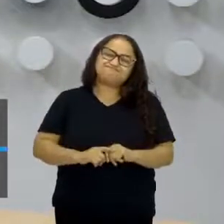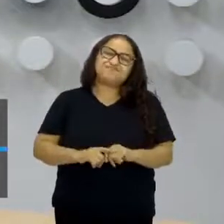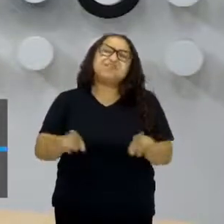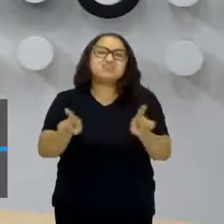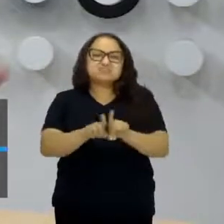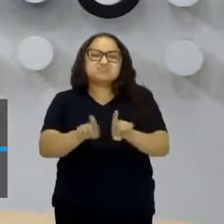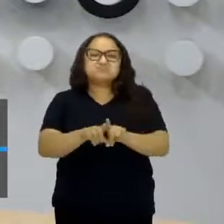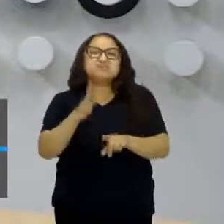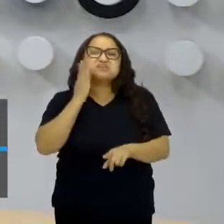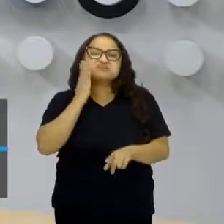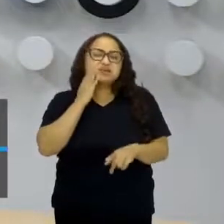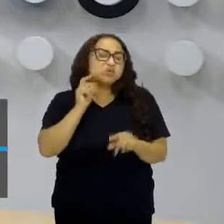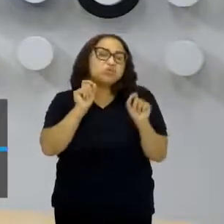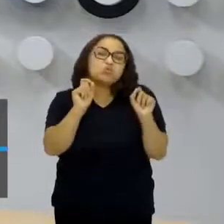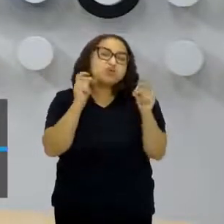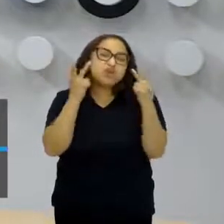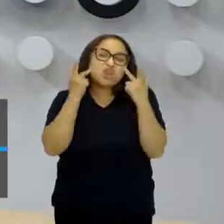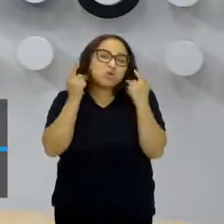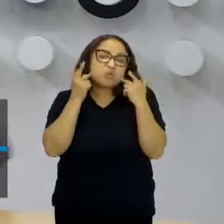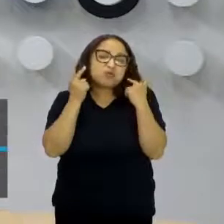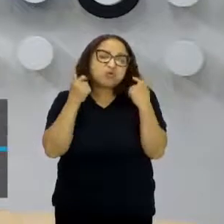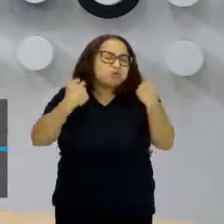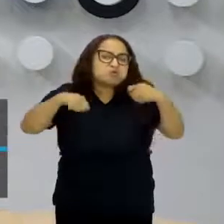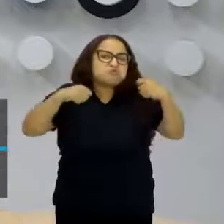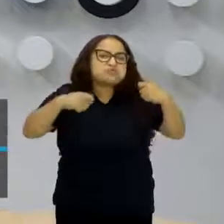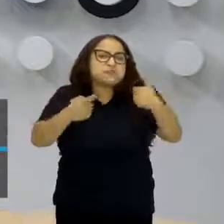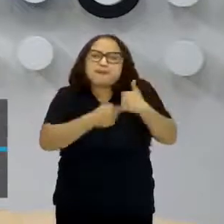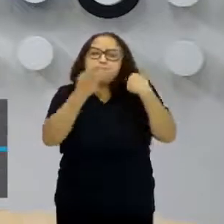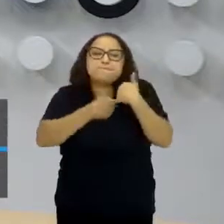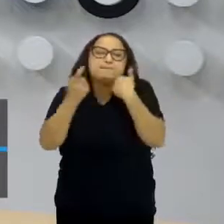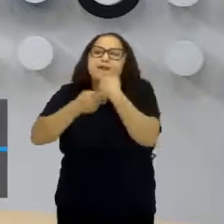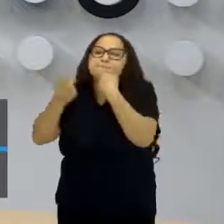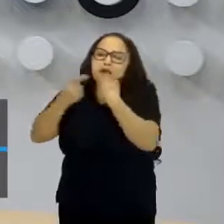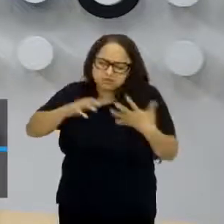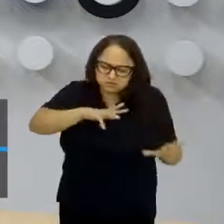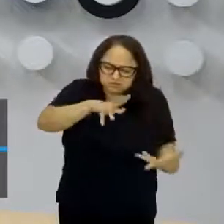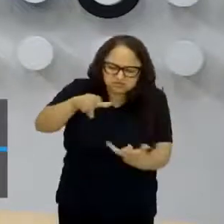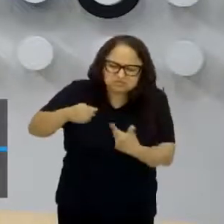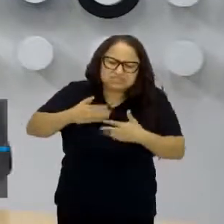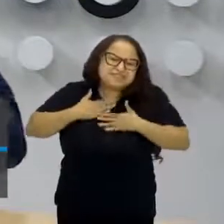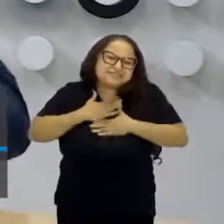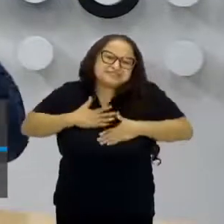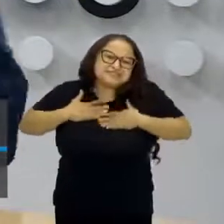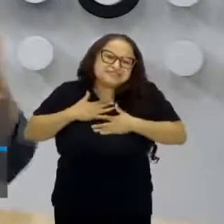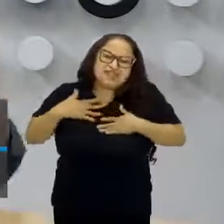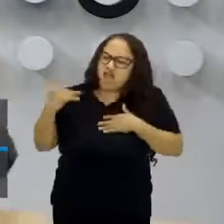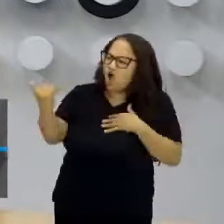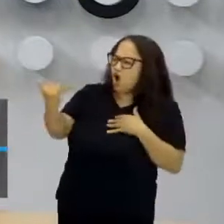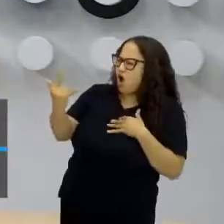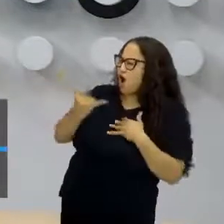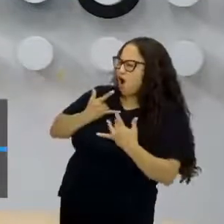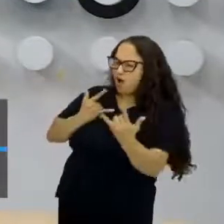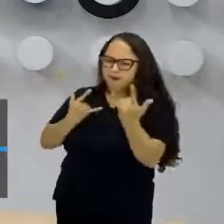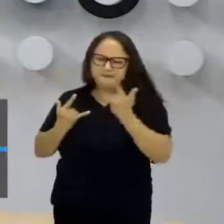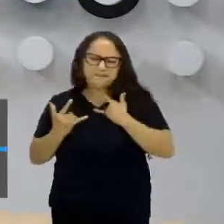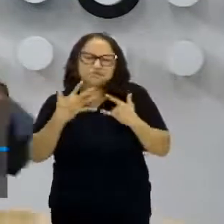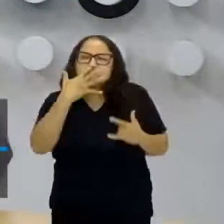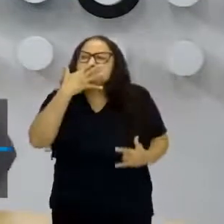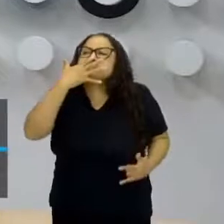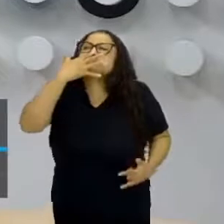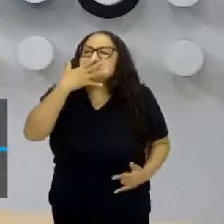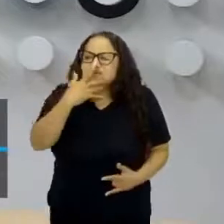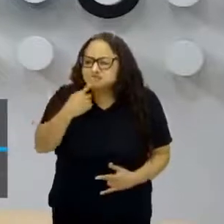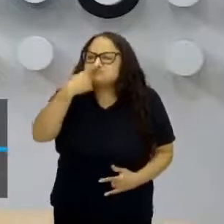resposta que é comum. Eu preciso de todos os likes do mundo, preciso de todo mundo goste de mim, eu preciso ser amado, eu preciso de ser adorado, eu preciso de